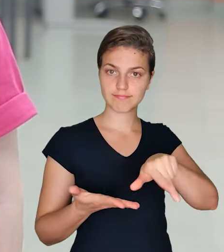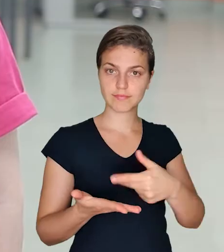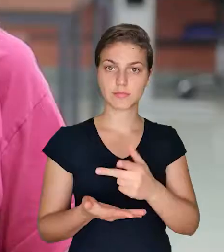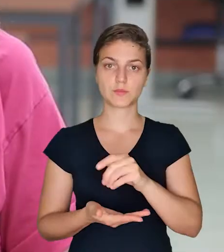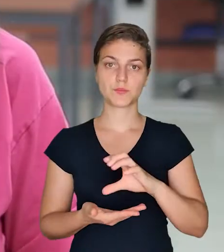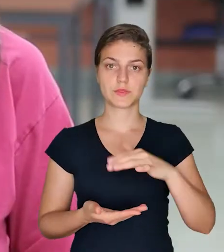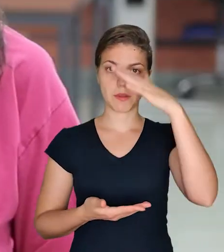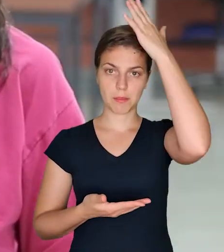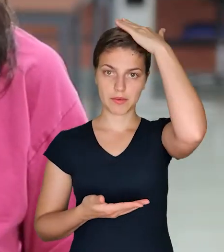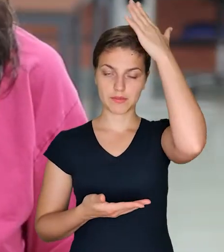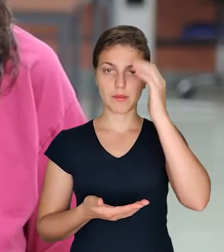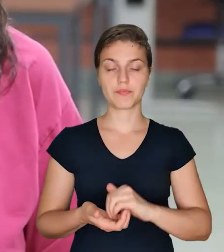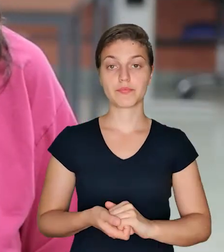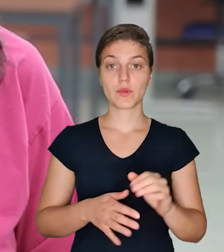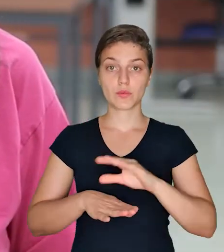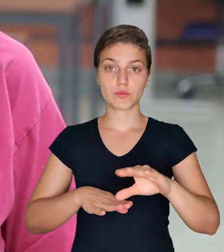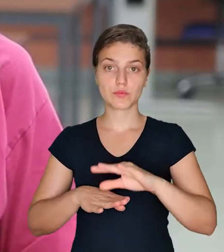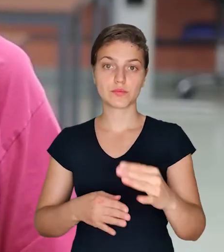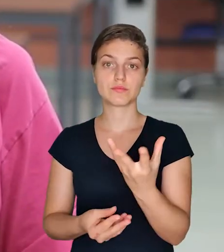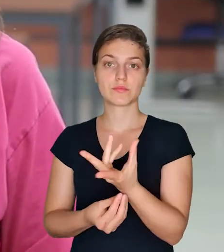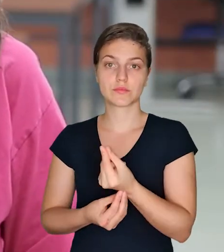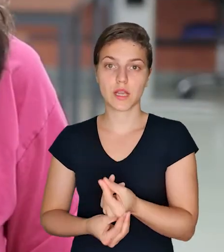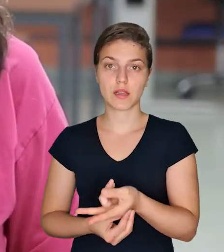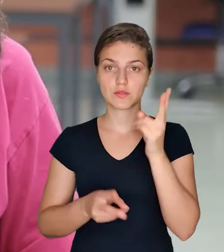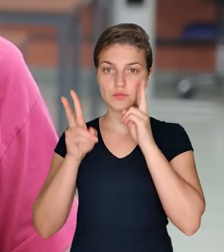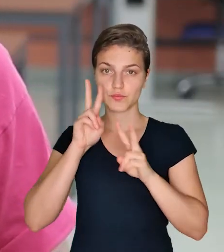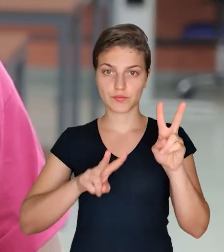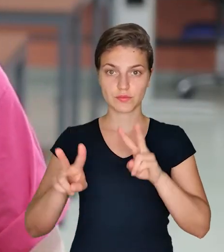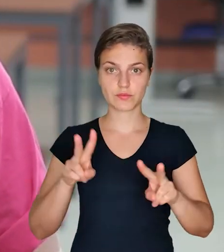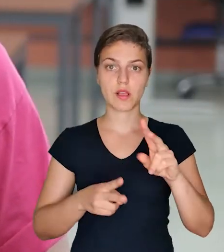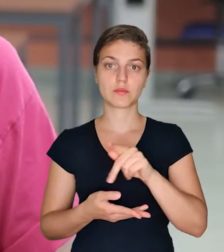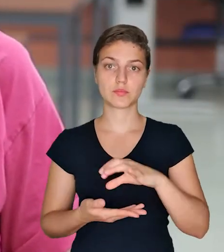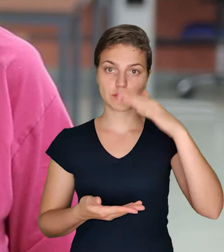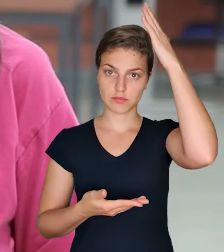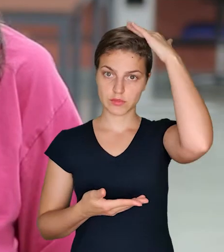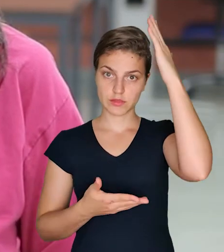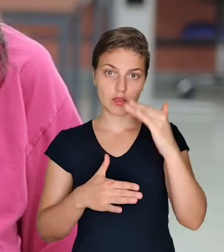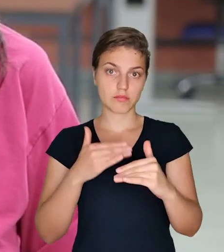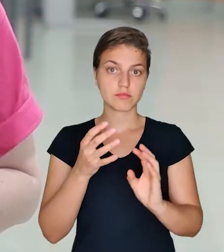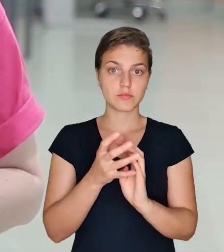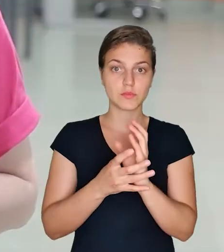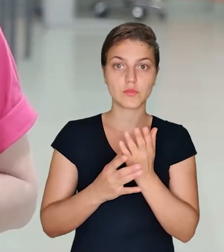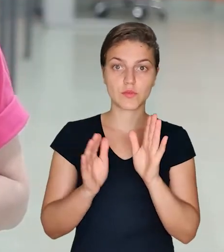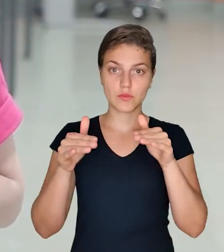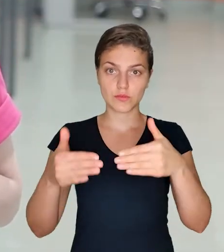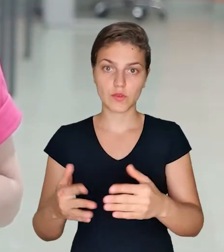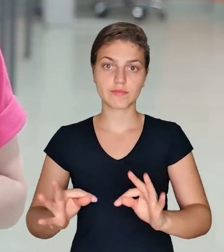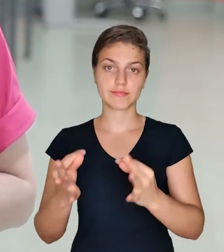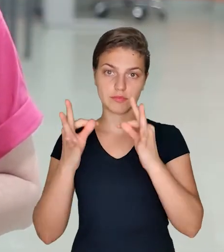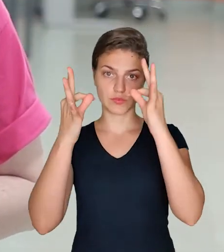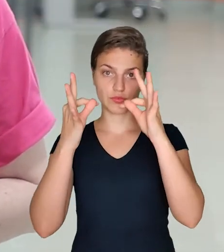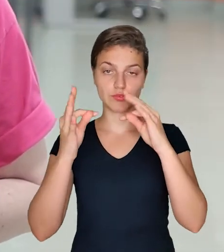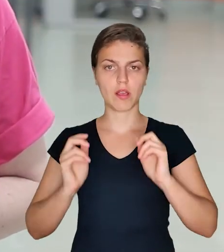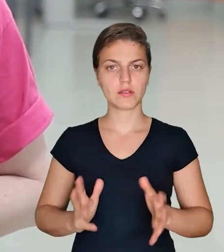PUC Paraná. O curso de artes visuais da PUC Paraná foi desenvolvido em sintonia com os avanços tecnológicos. A proposta é que